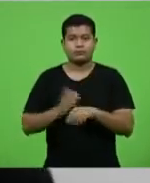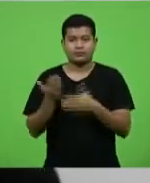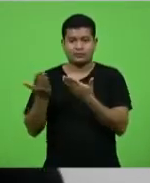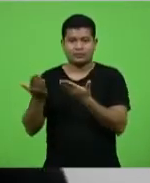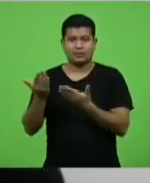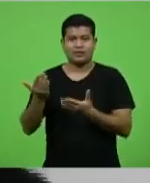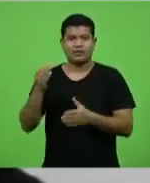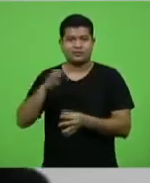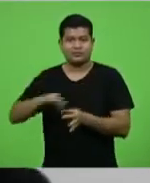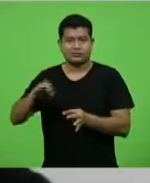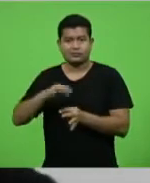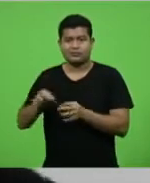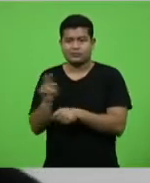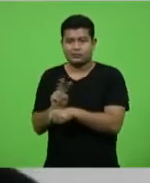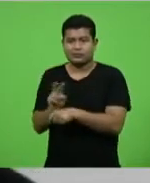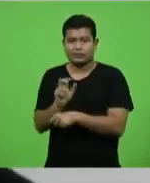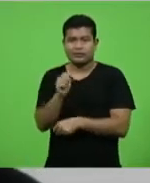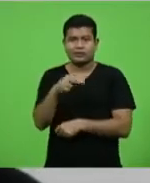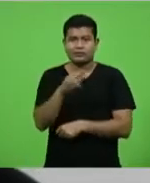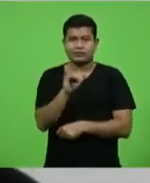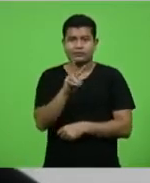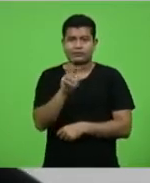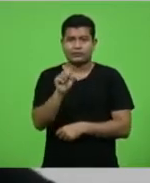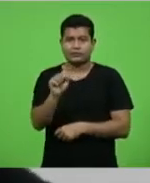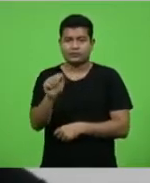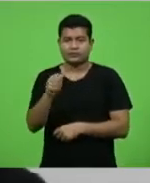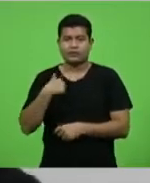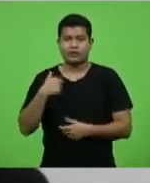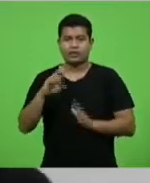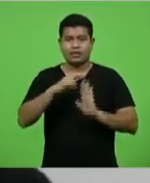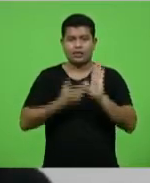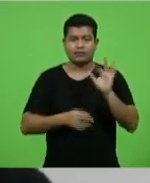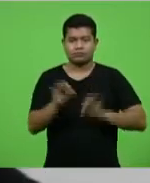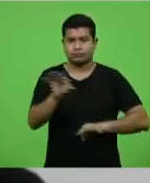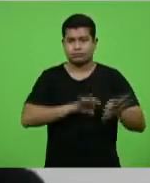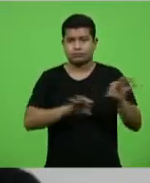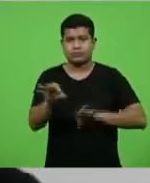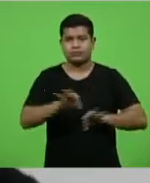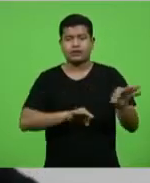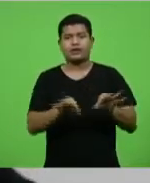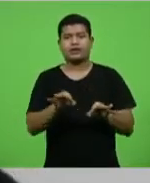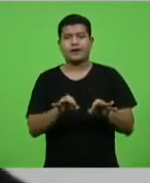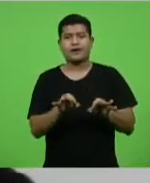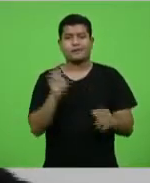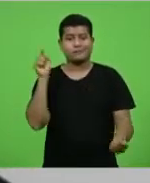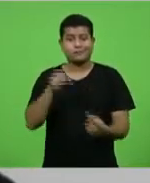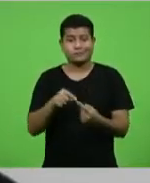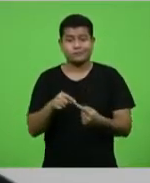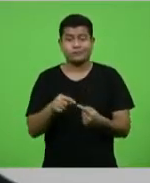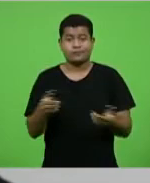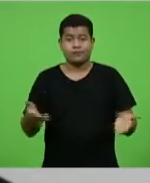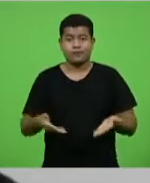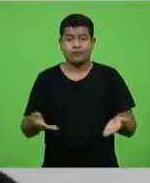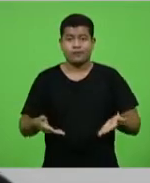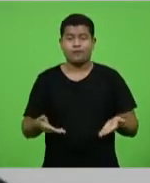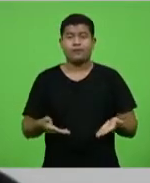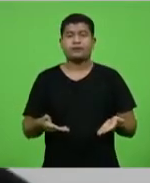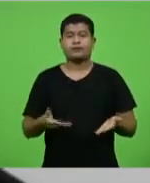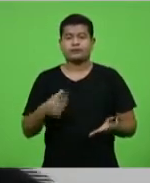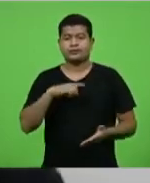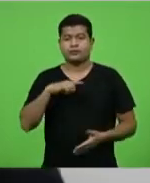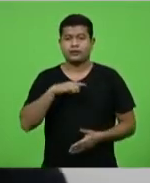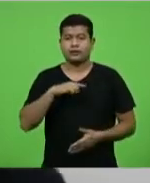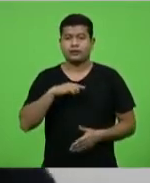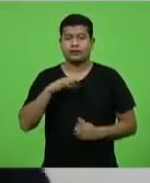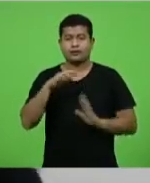sancionadas hoje, essa redação vai ser formulada nesta linha que foi regulamentada a